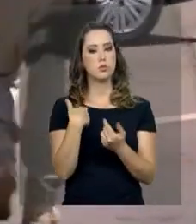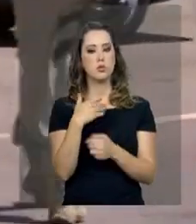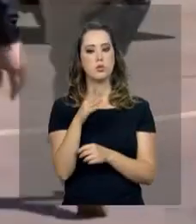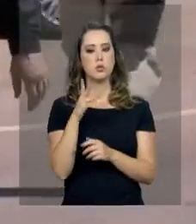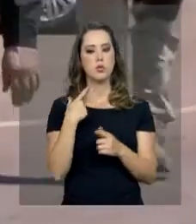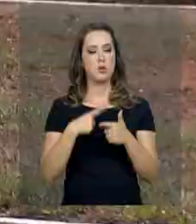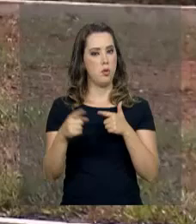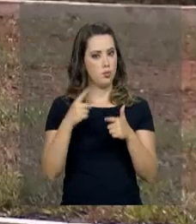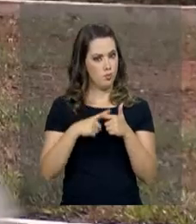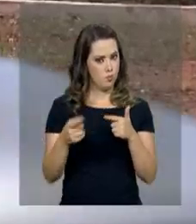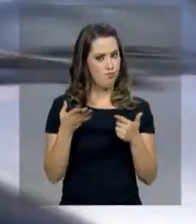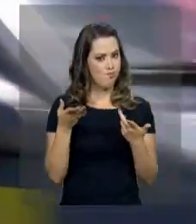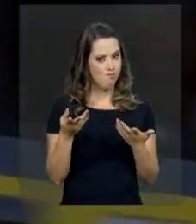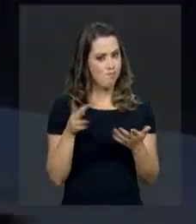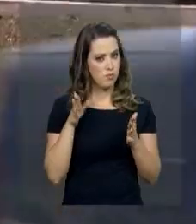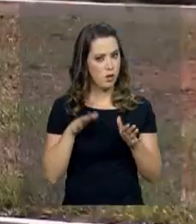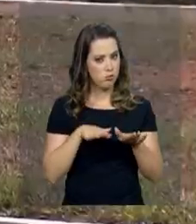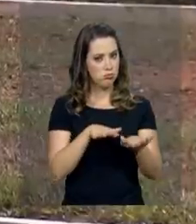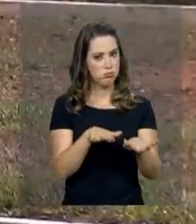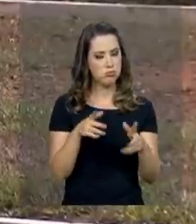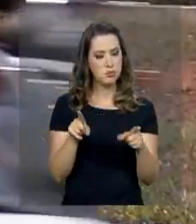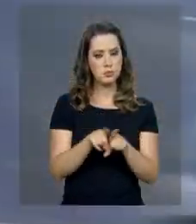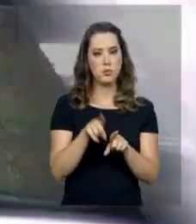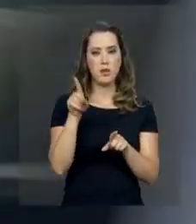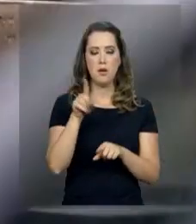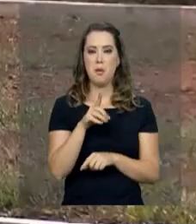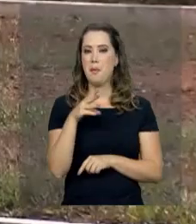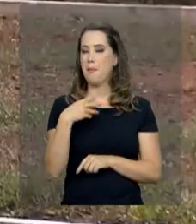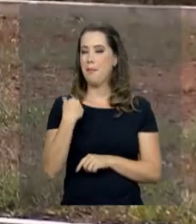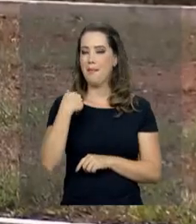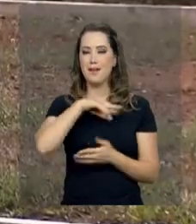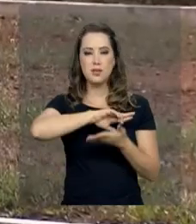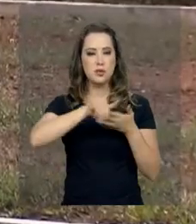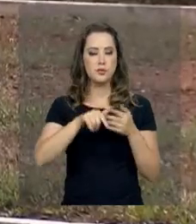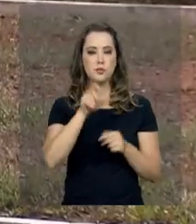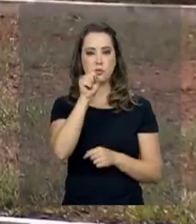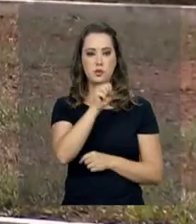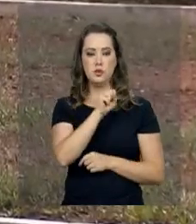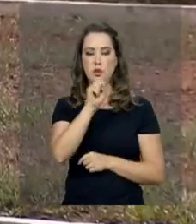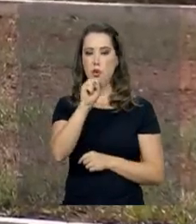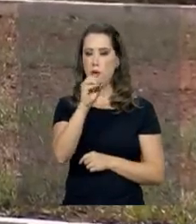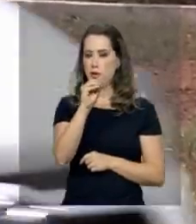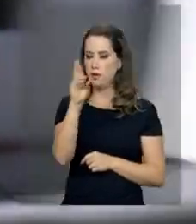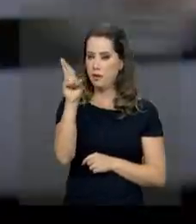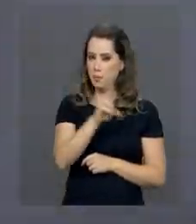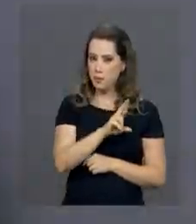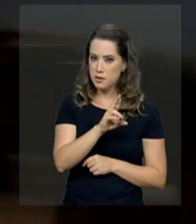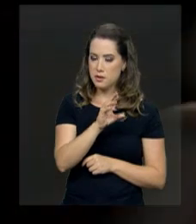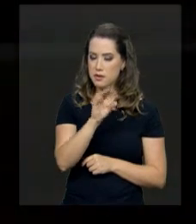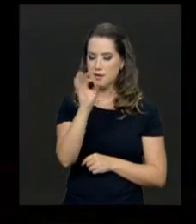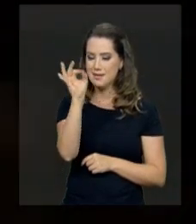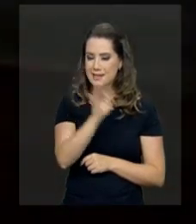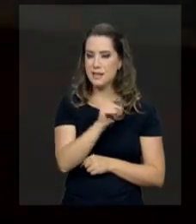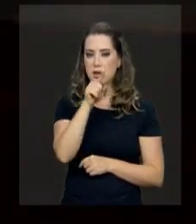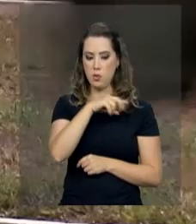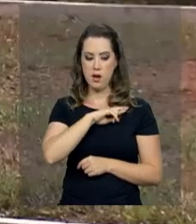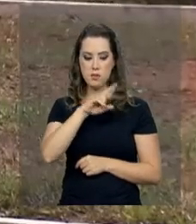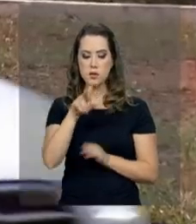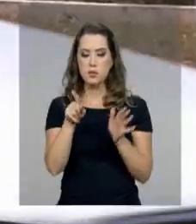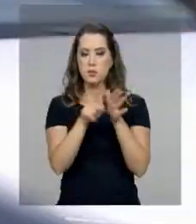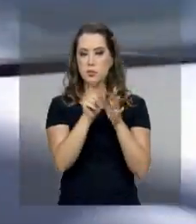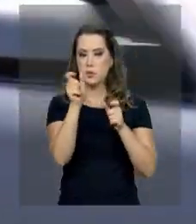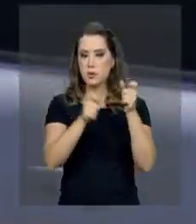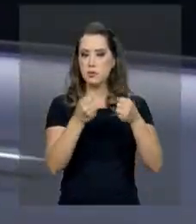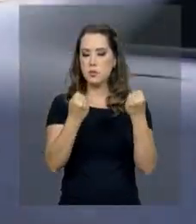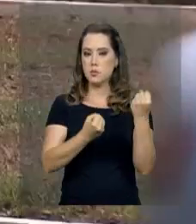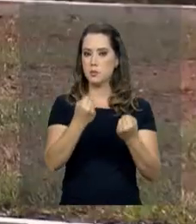mais de 90% são responsabilidades diretas ou indiretas por parte dos usuários, quer dizer, dos motoristas, por esses acidentes